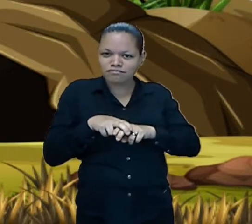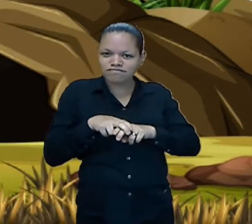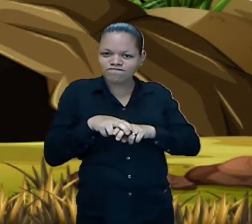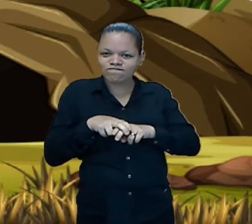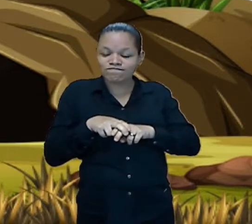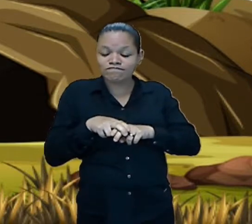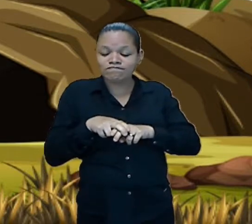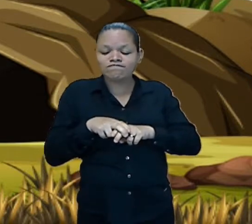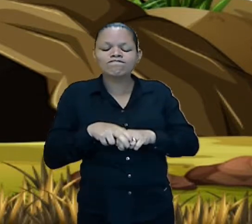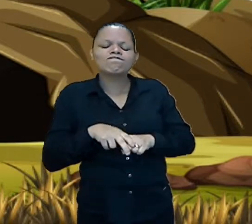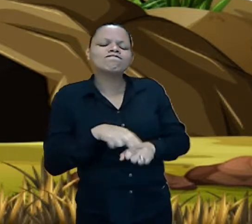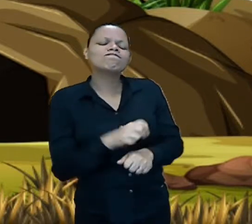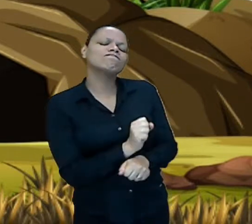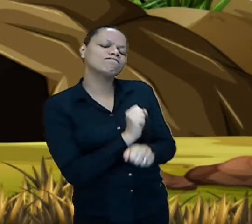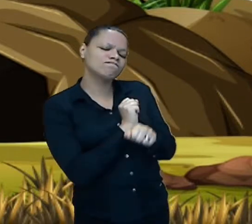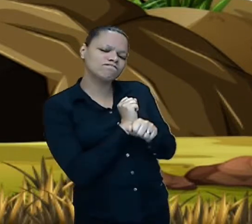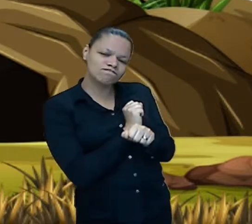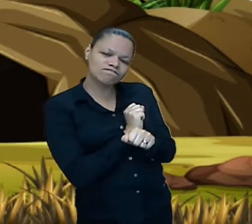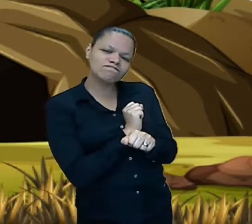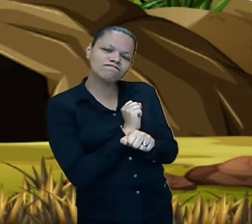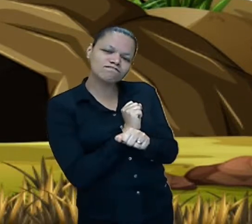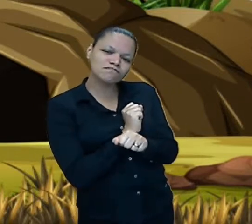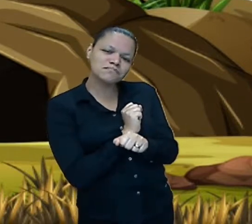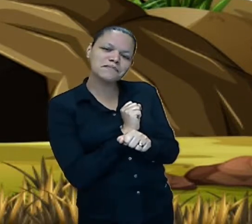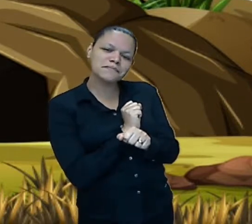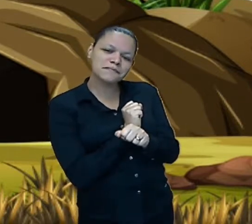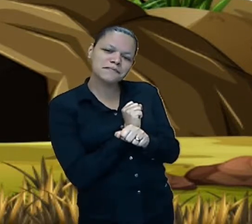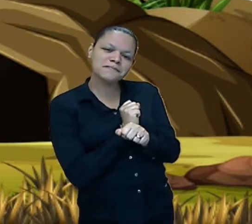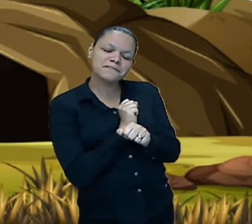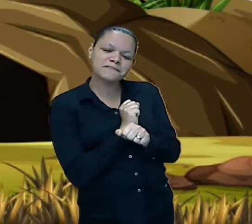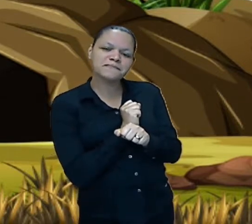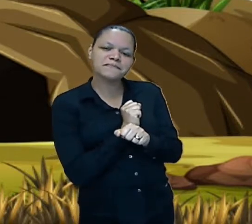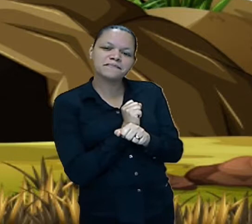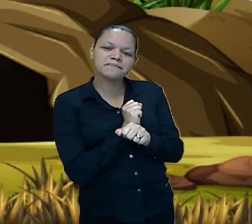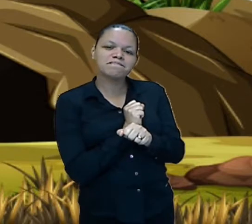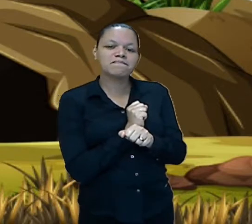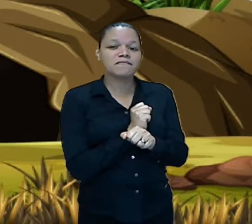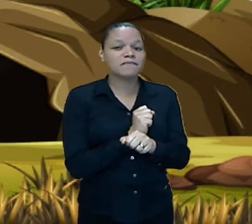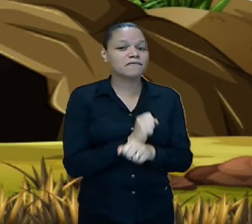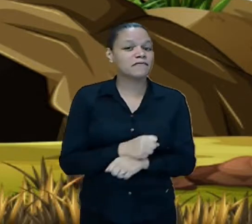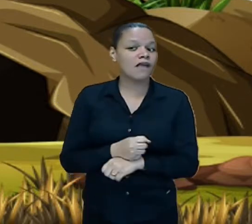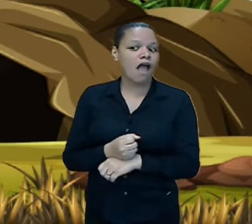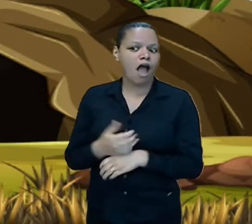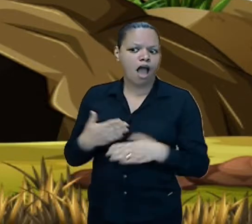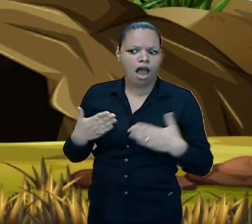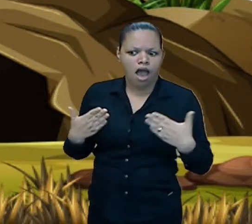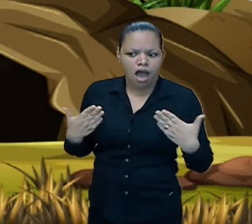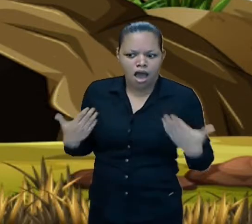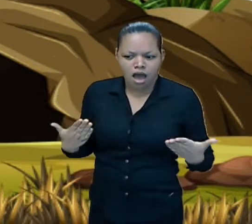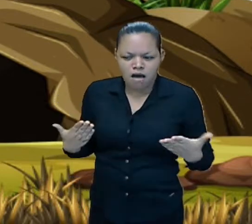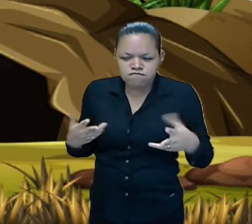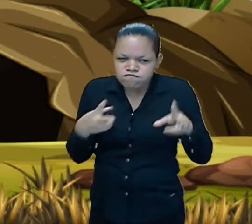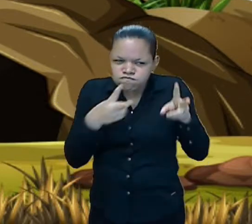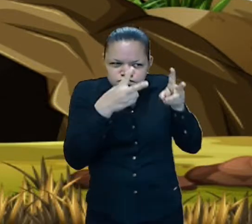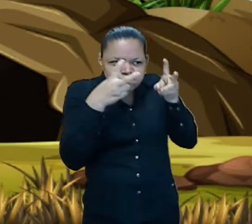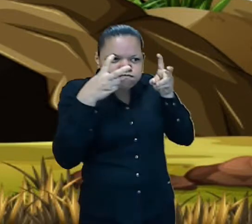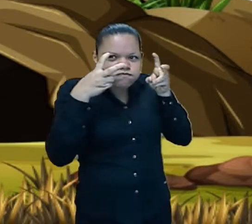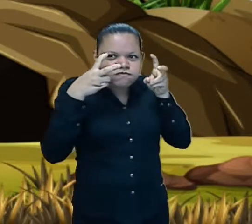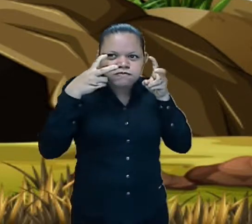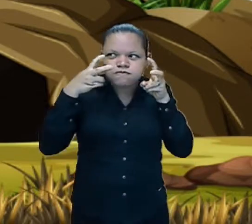Bem quietinhos vamos ficar. Vamos prestar